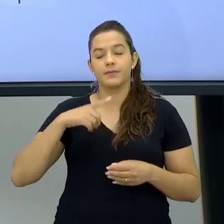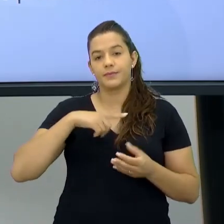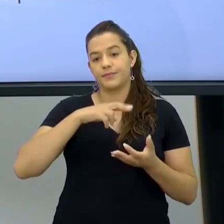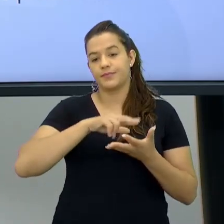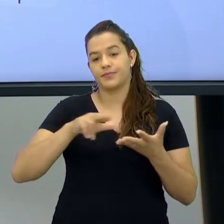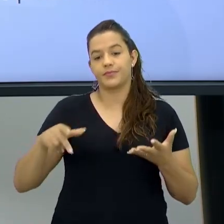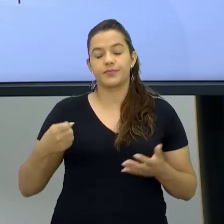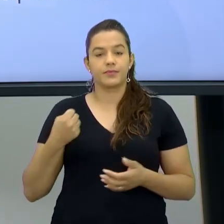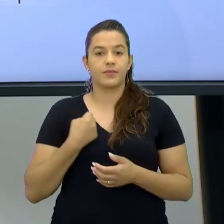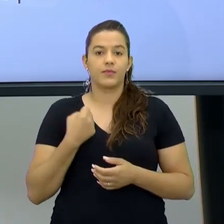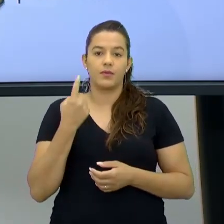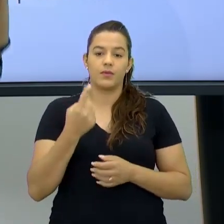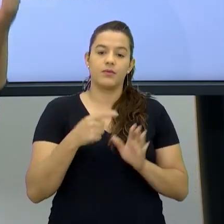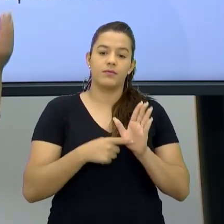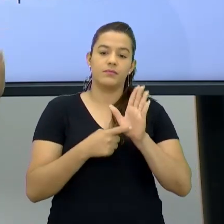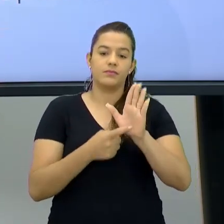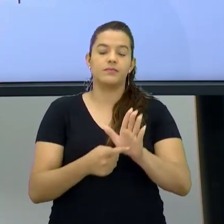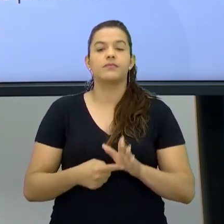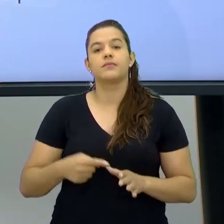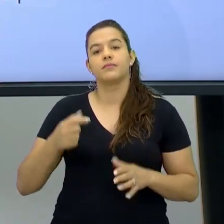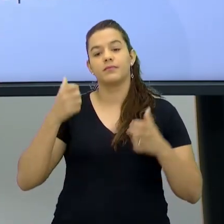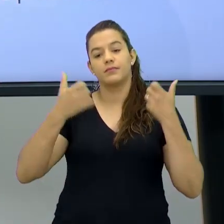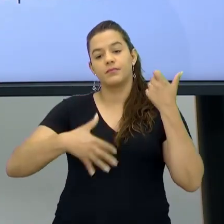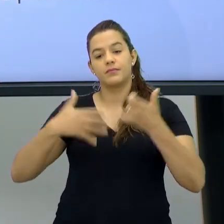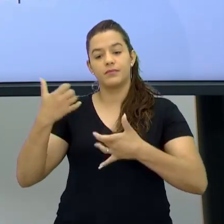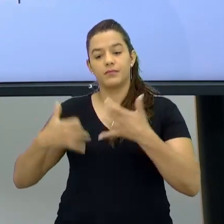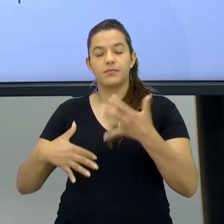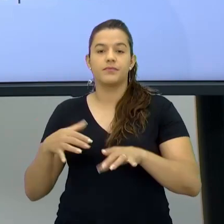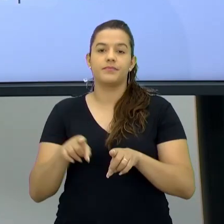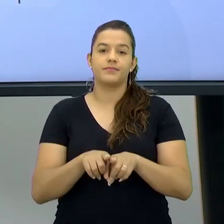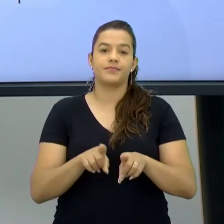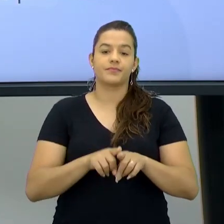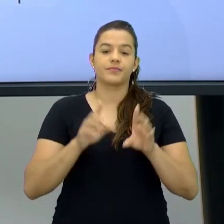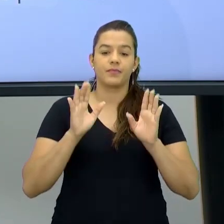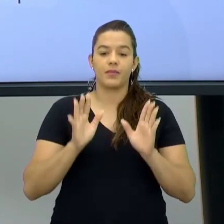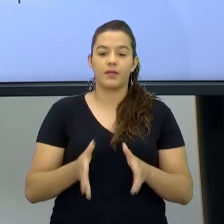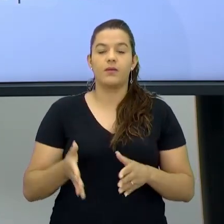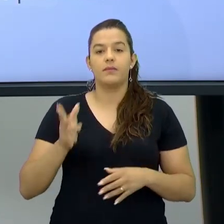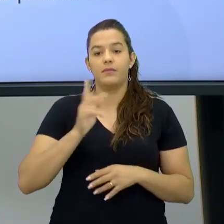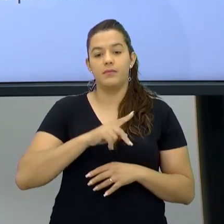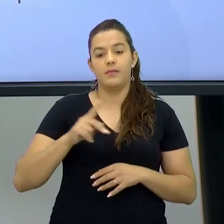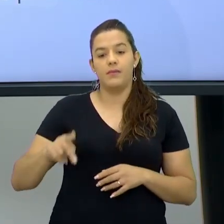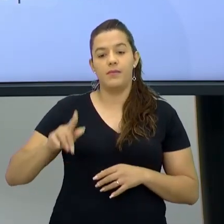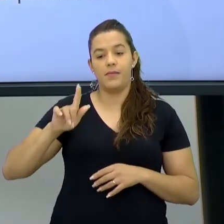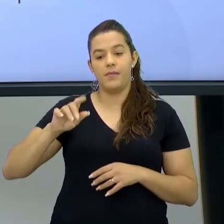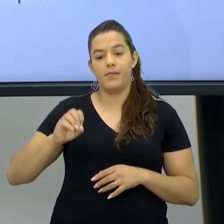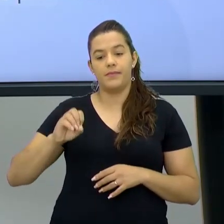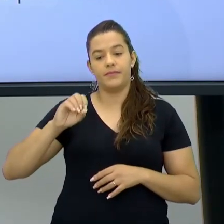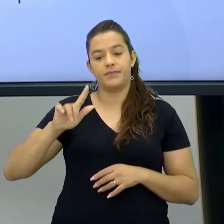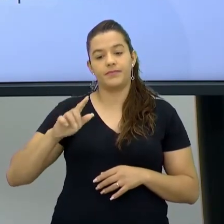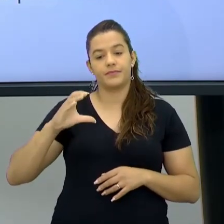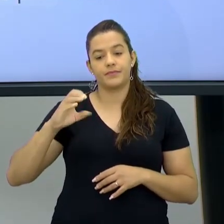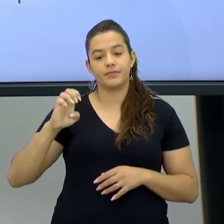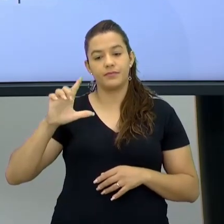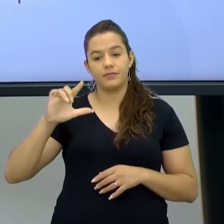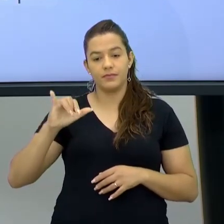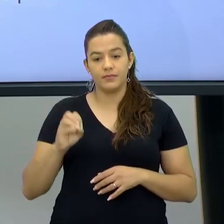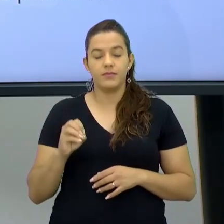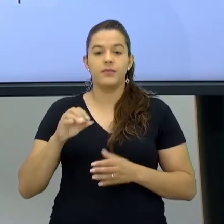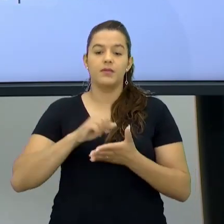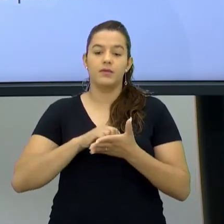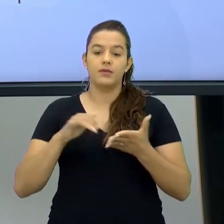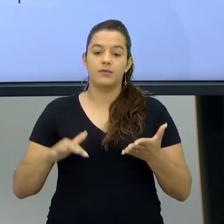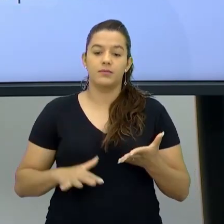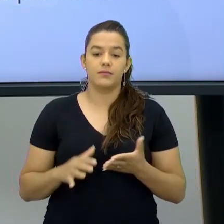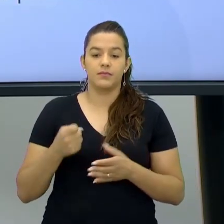o professor Mauro trabalhou O professor Mauro Marcel também E o professor Juscelio Ela chega ao final Da atividade